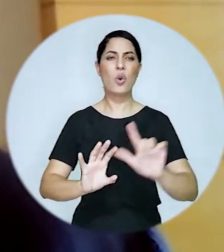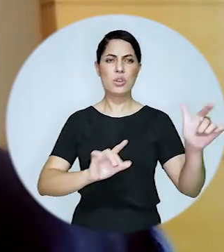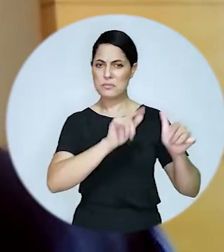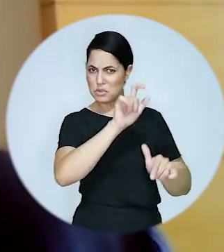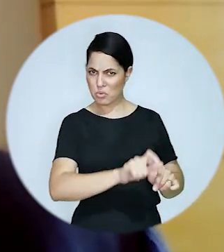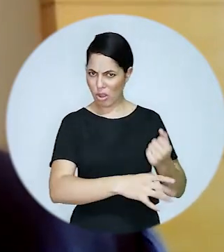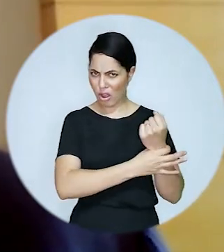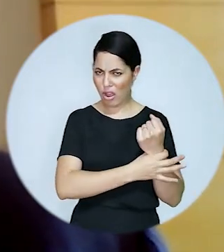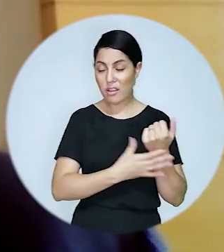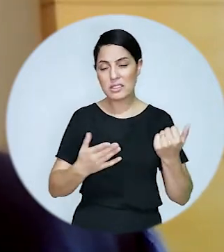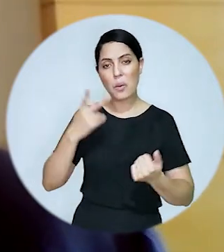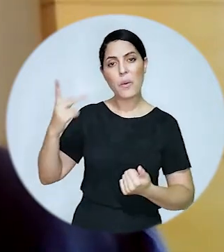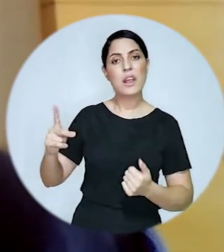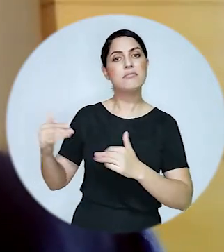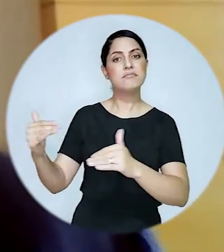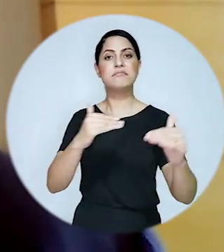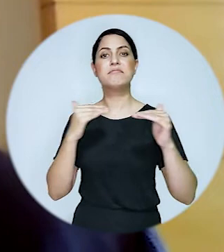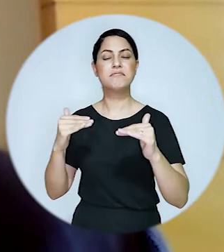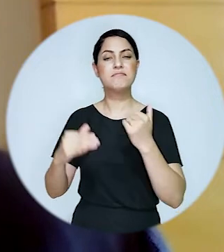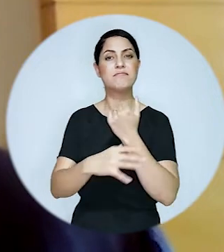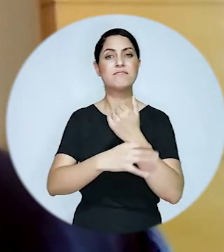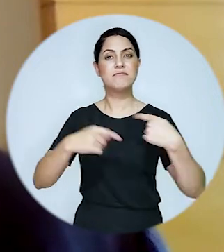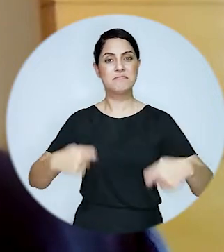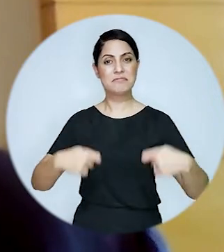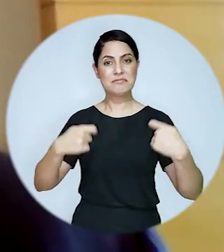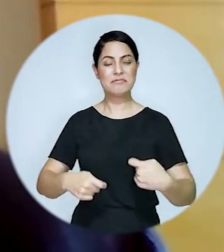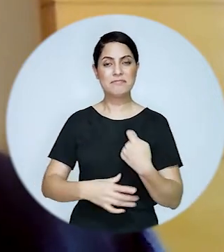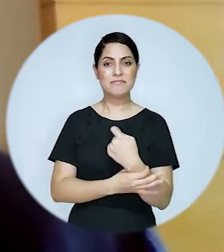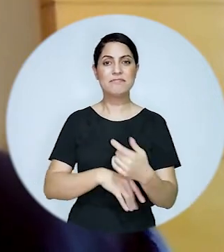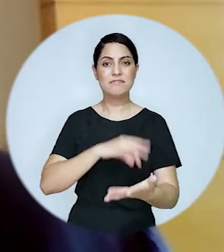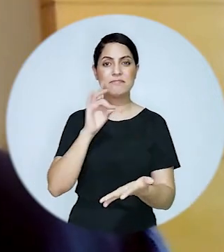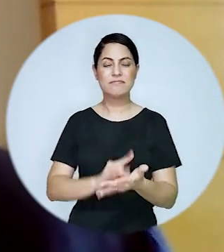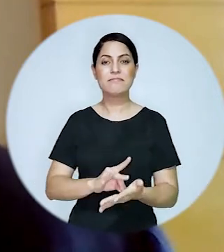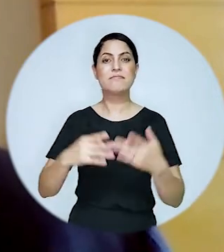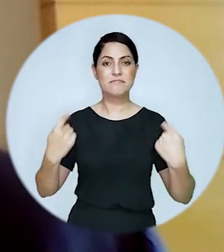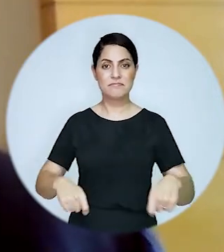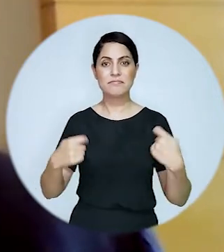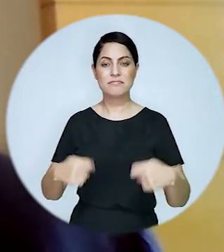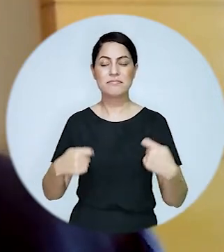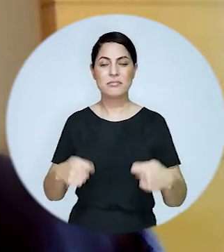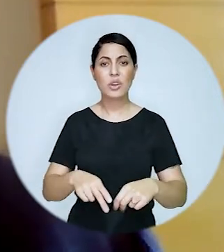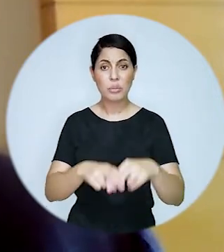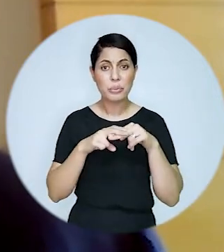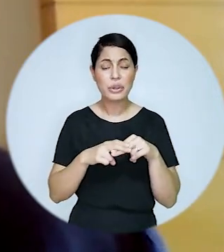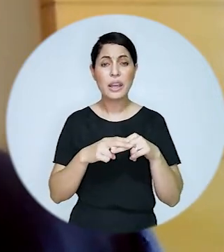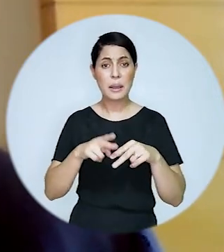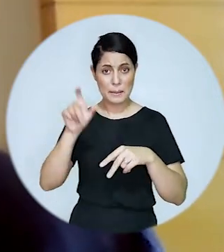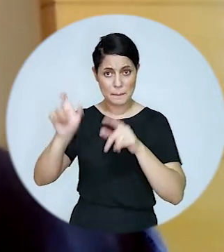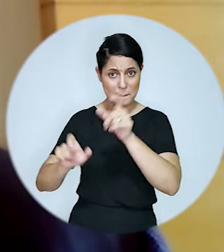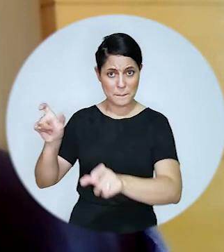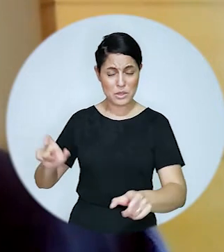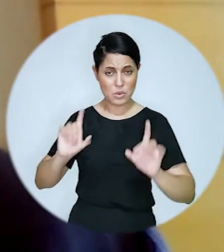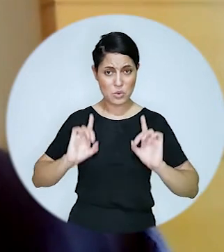aos demais indivíduos prover todas essas condições materiais concretas necessárias para que